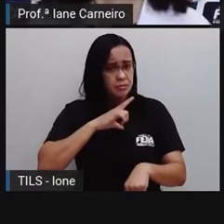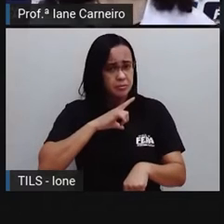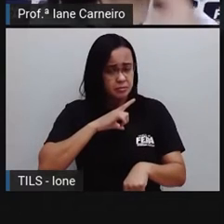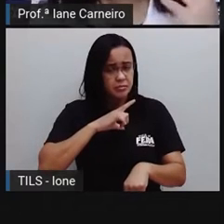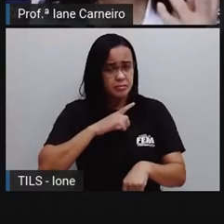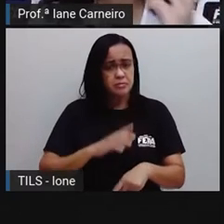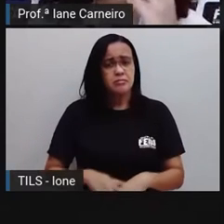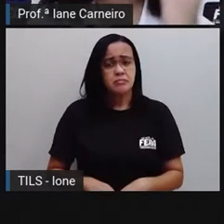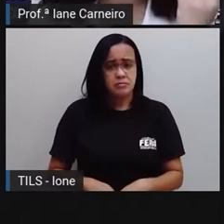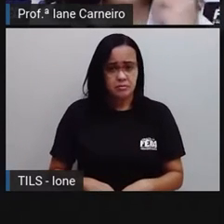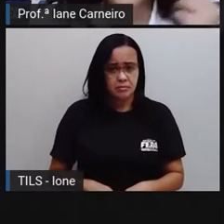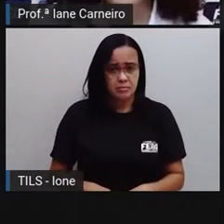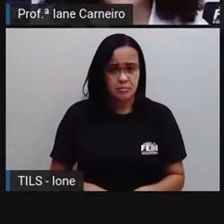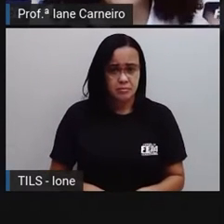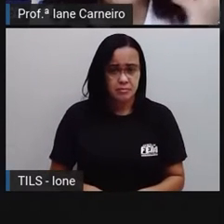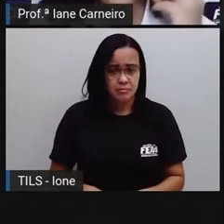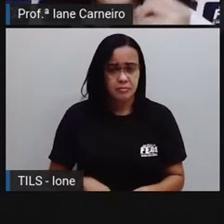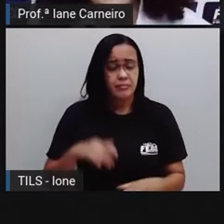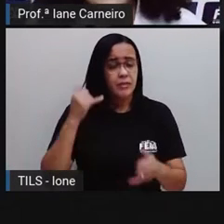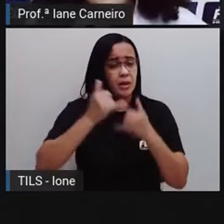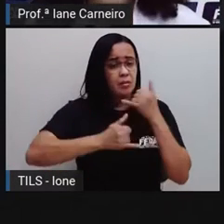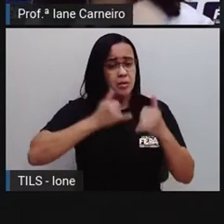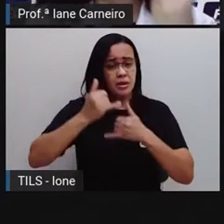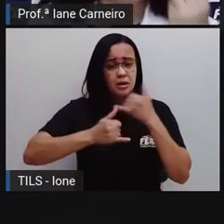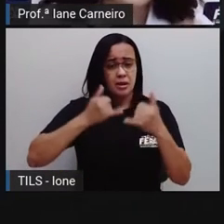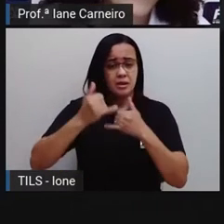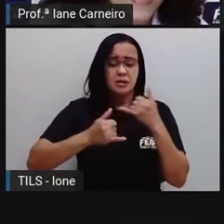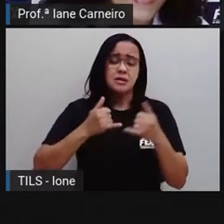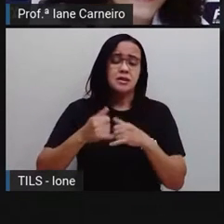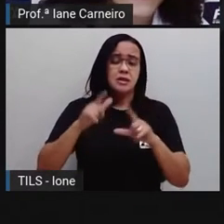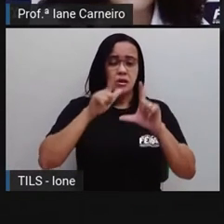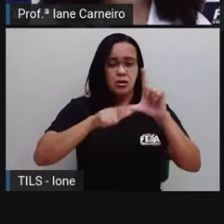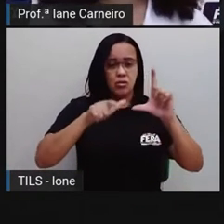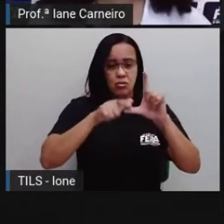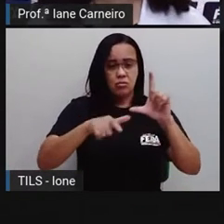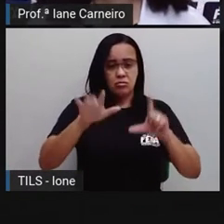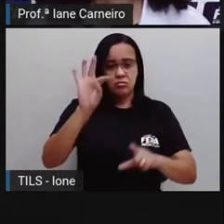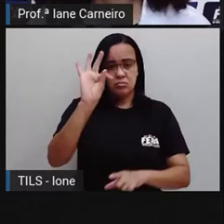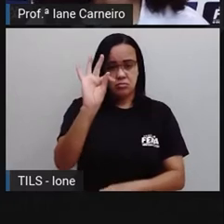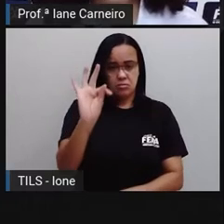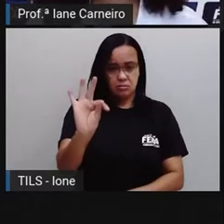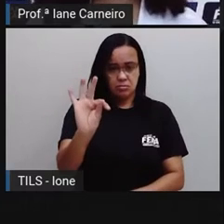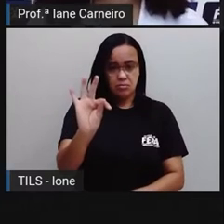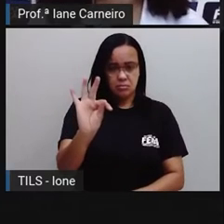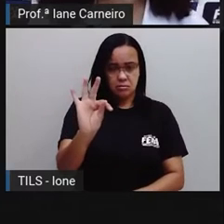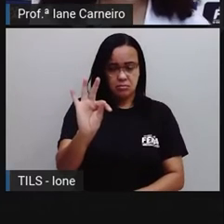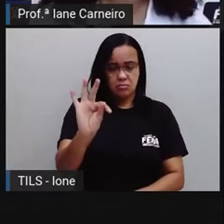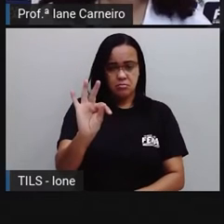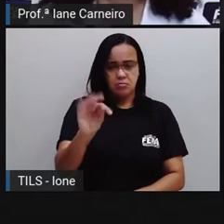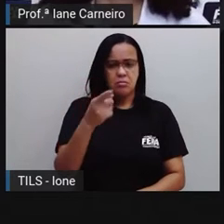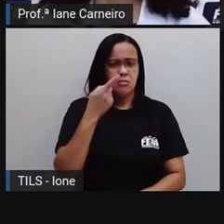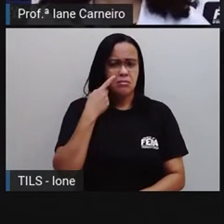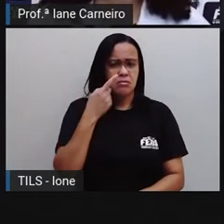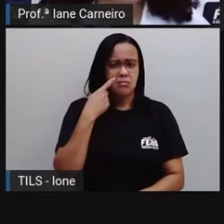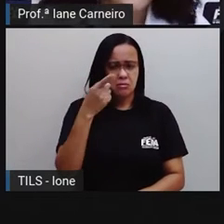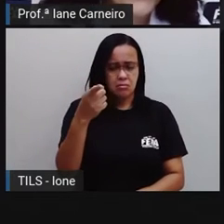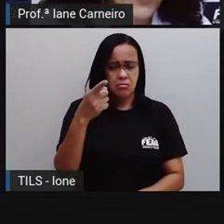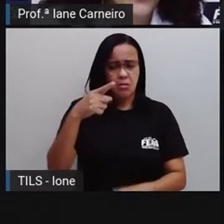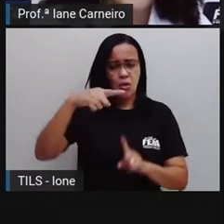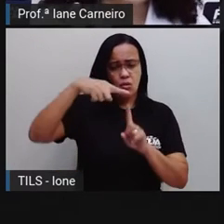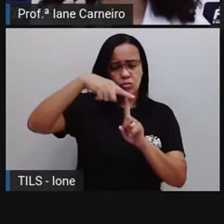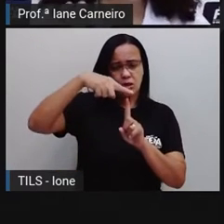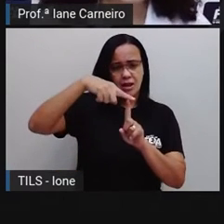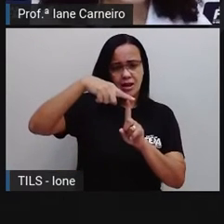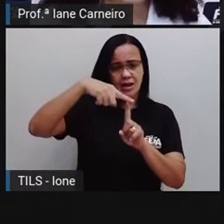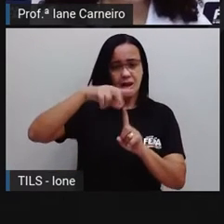né? E aí ela faz essa brincadeira com a letra T, né? E aí a gente vê o tempo,